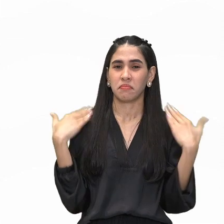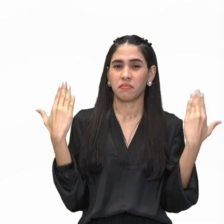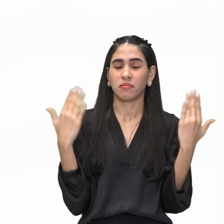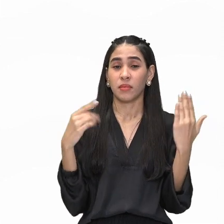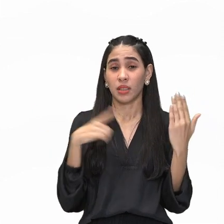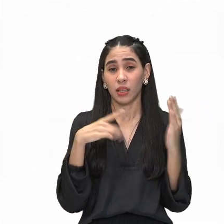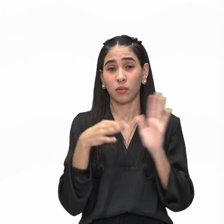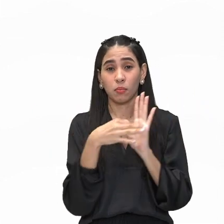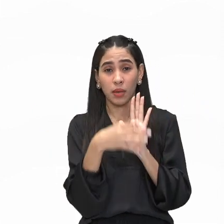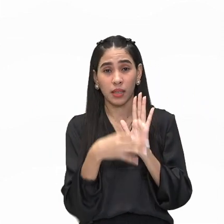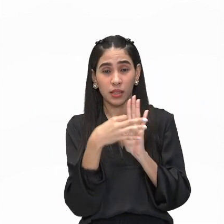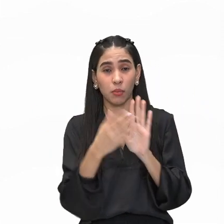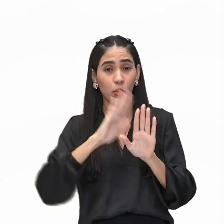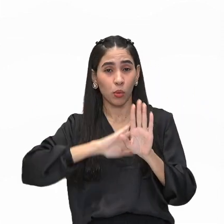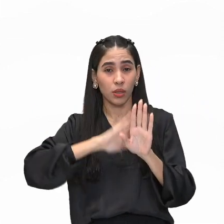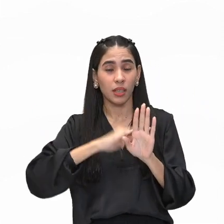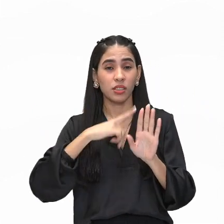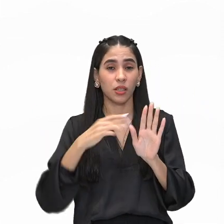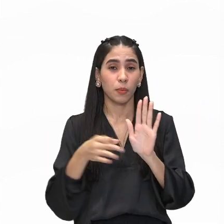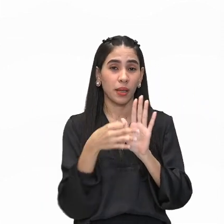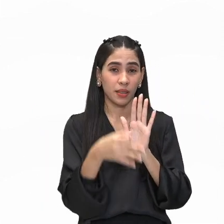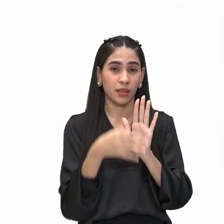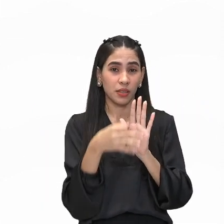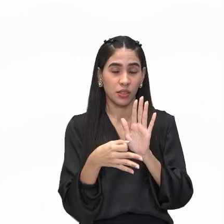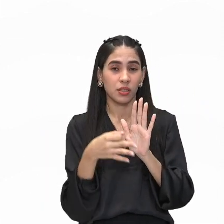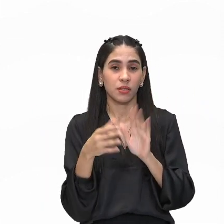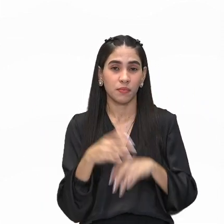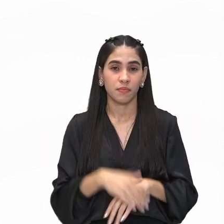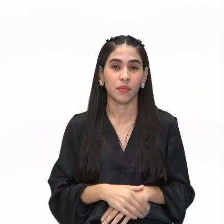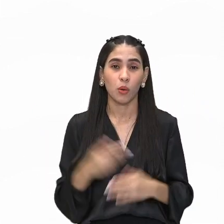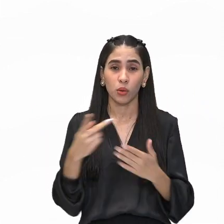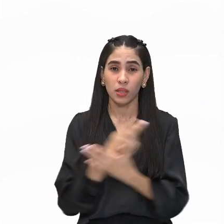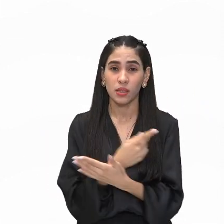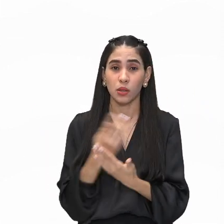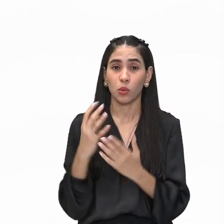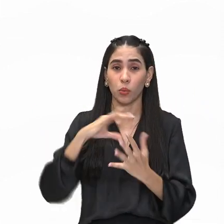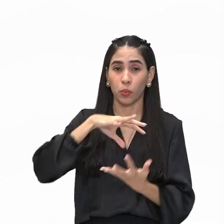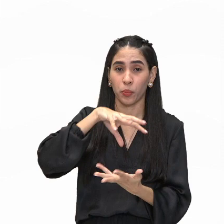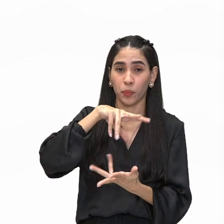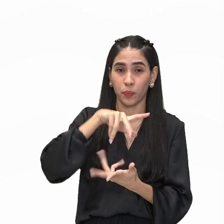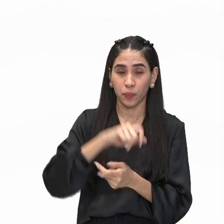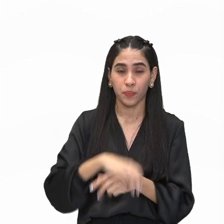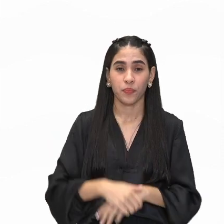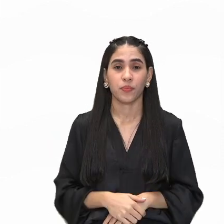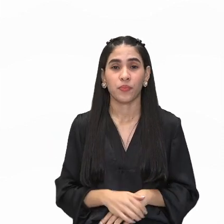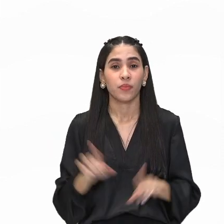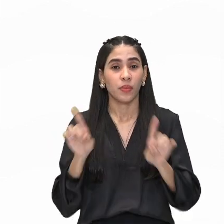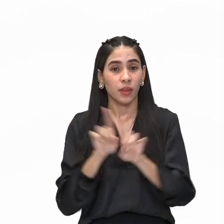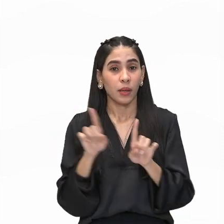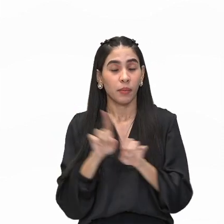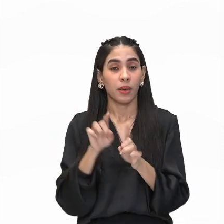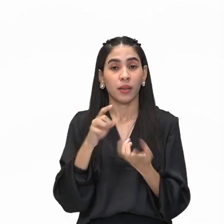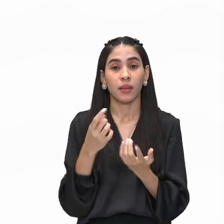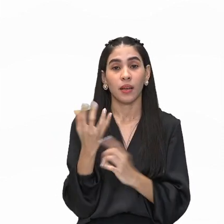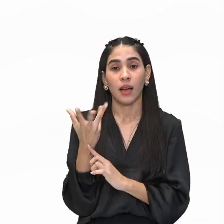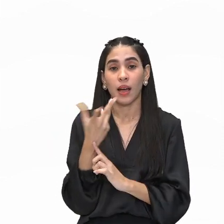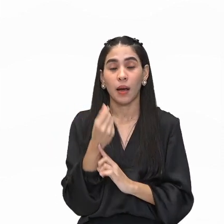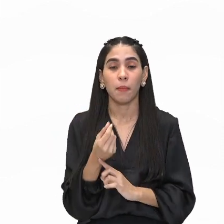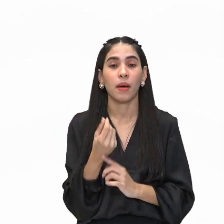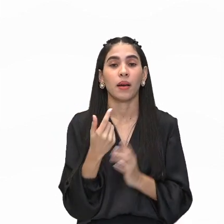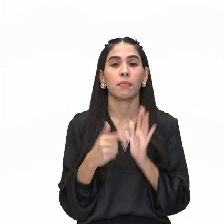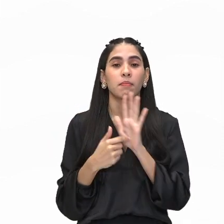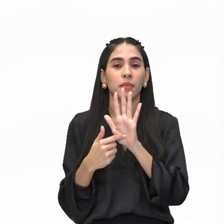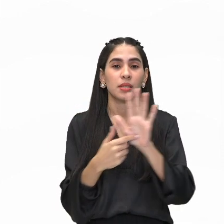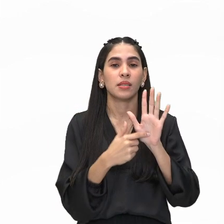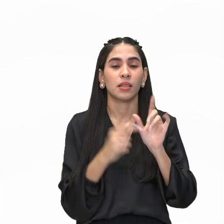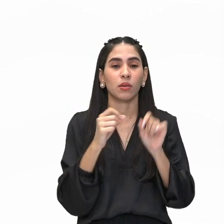social do que estava acontecendo no mundo. Também a arte, ela mostra também um fervor